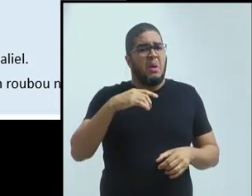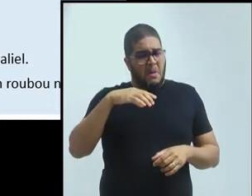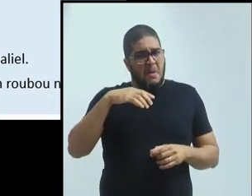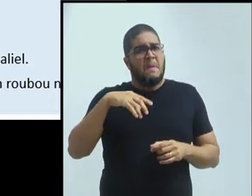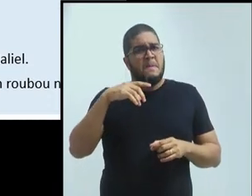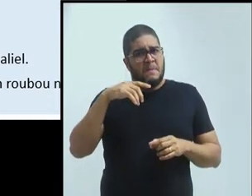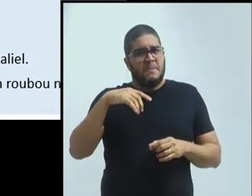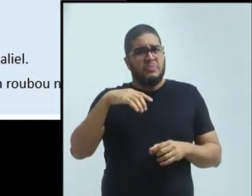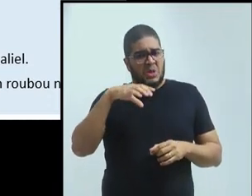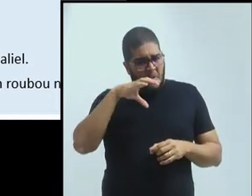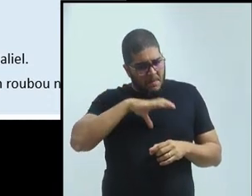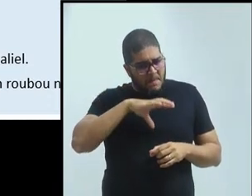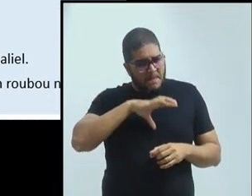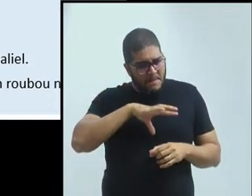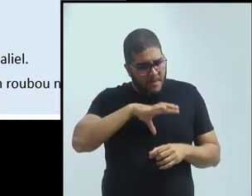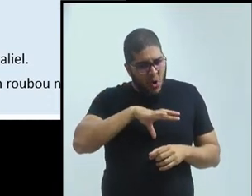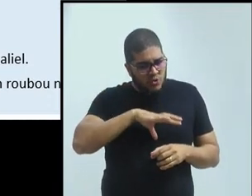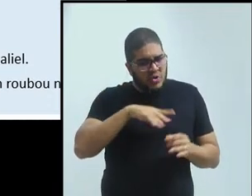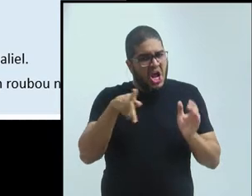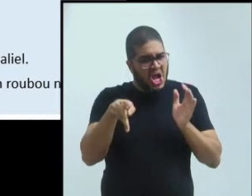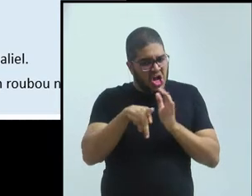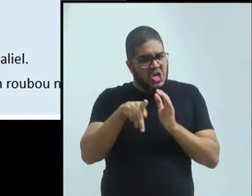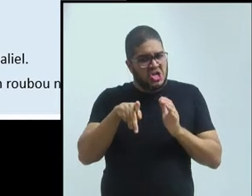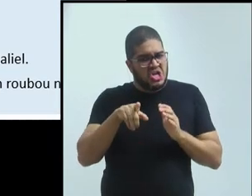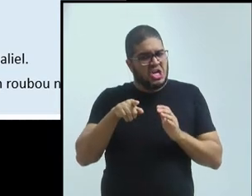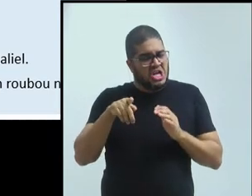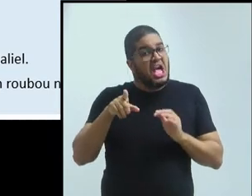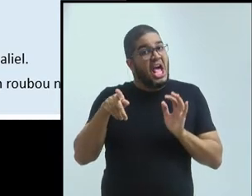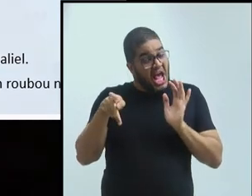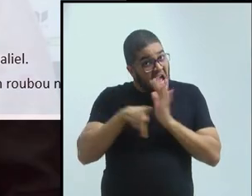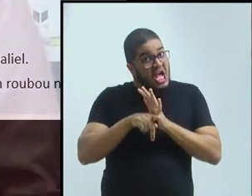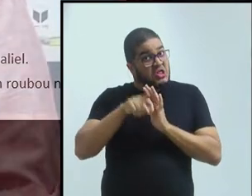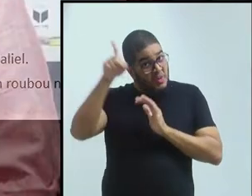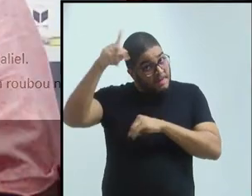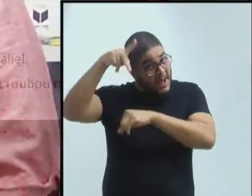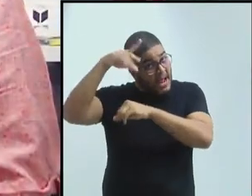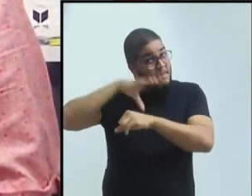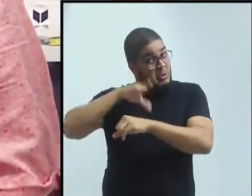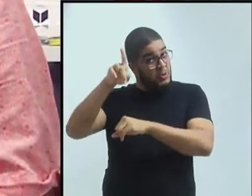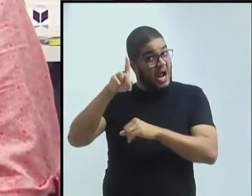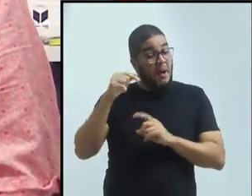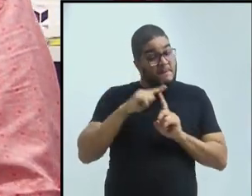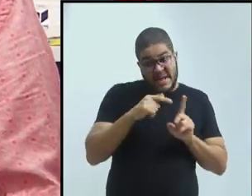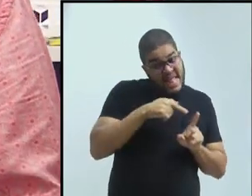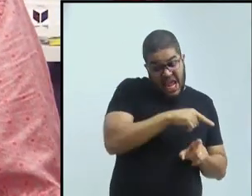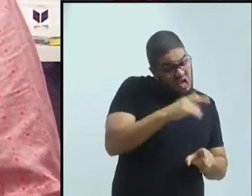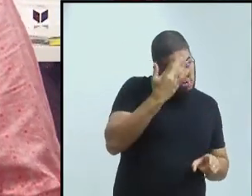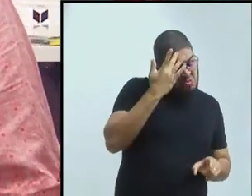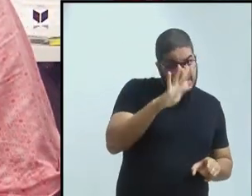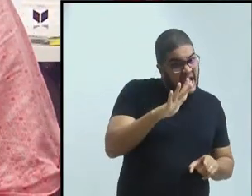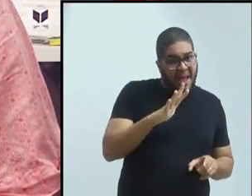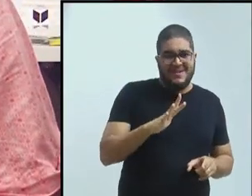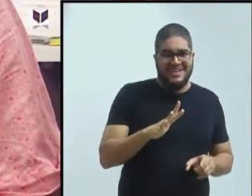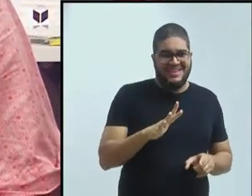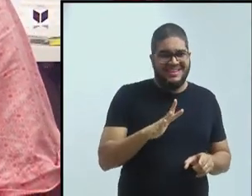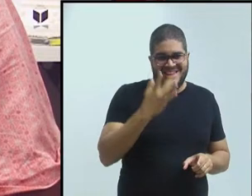falam meio mal ou eles falam uma coisa que eles chamam de calão, que é a gíria. Seria a gíria, seria a linguagem popular.